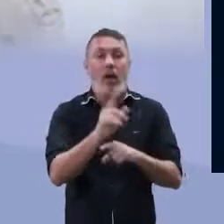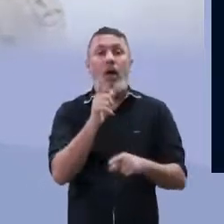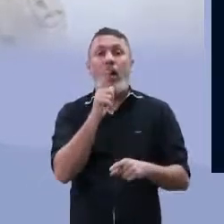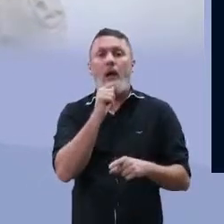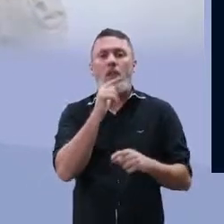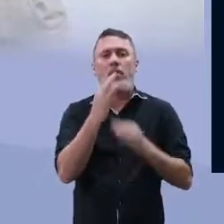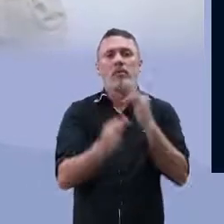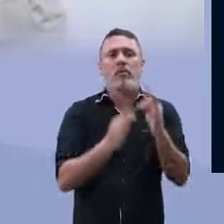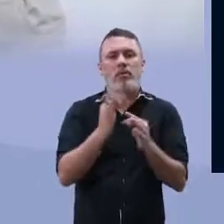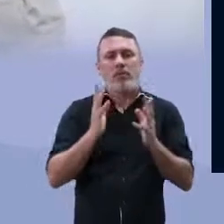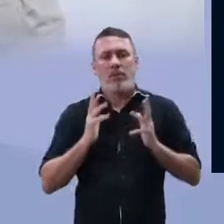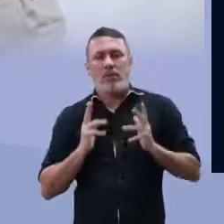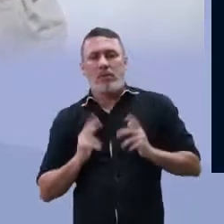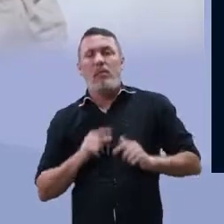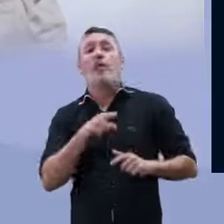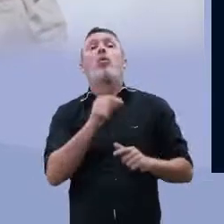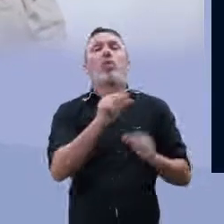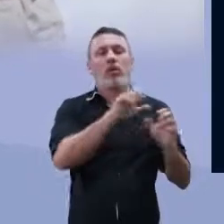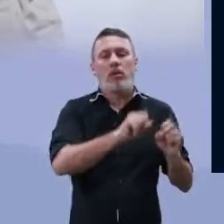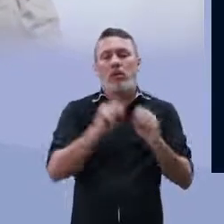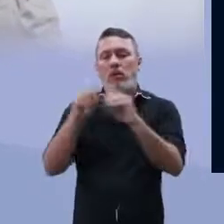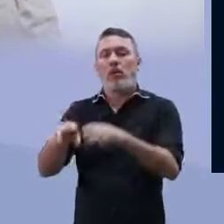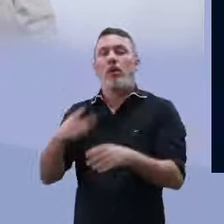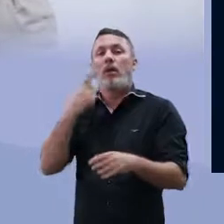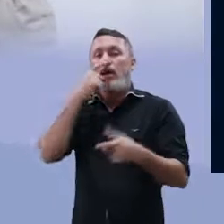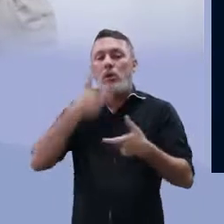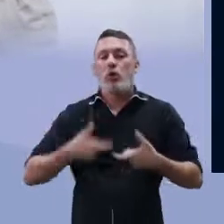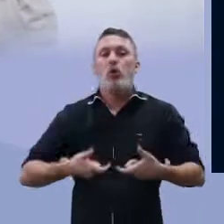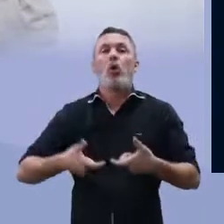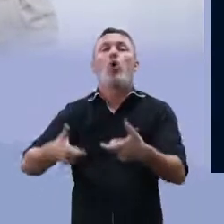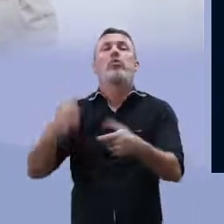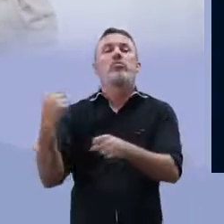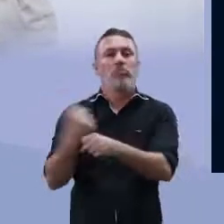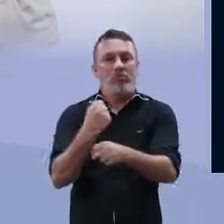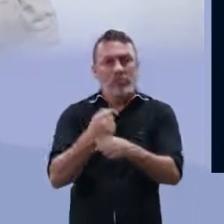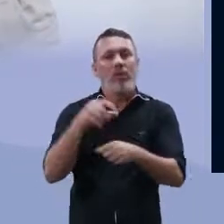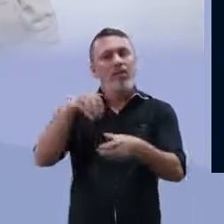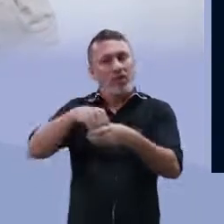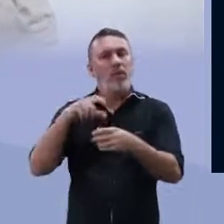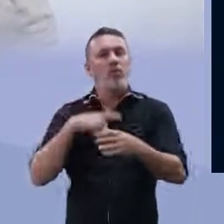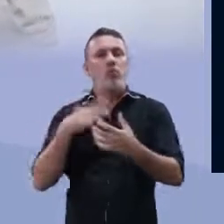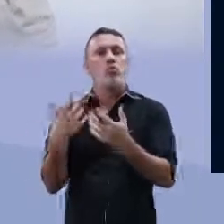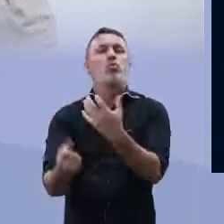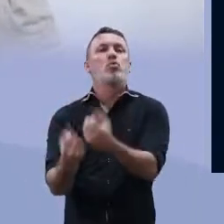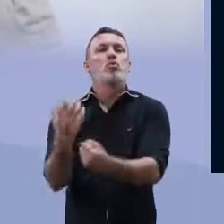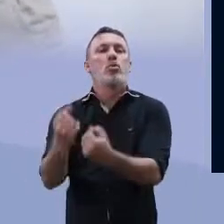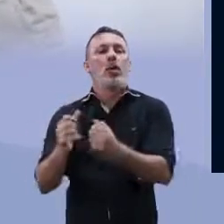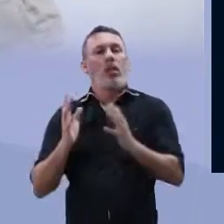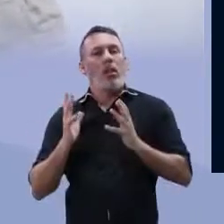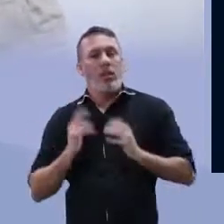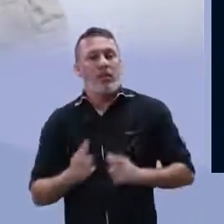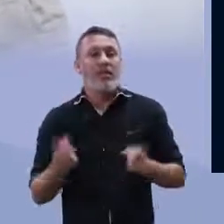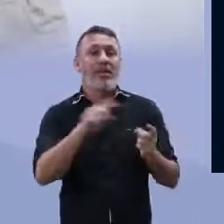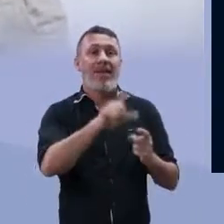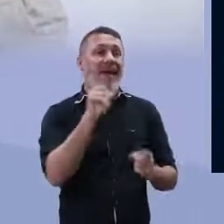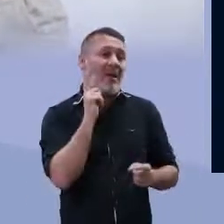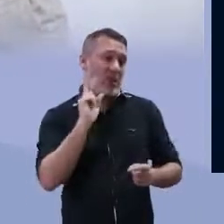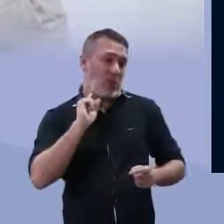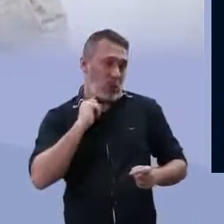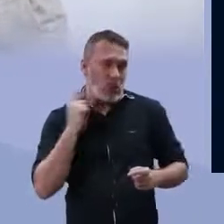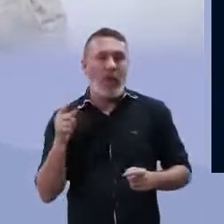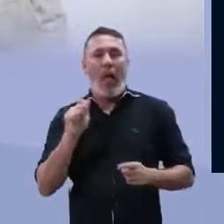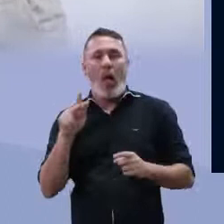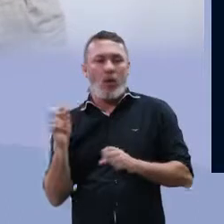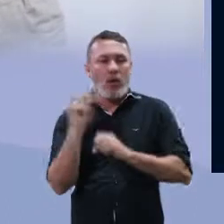de matéria orgânica, eles acabam colocando elas em rede de esgoto para tratamento, águas poluídas, justamente